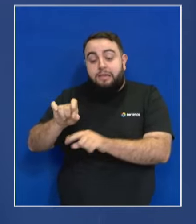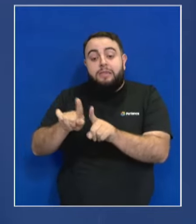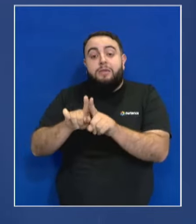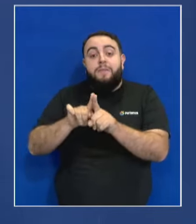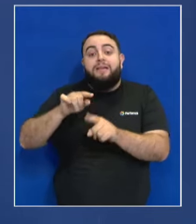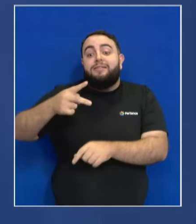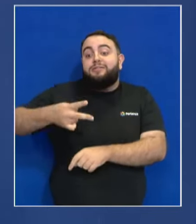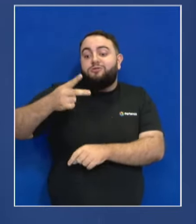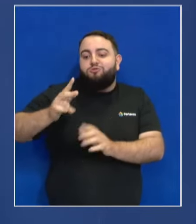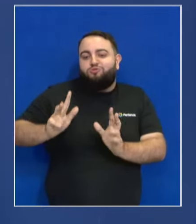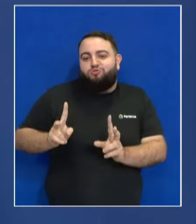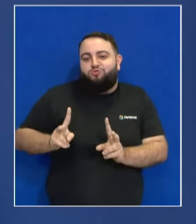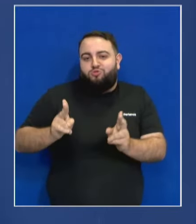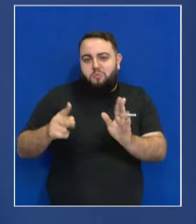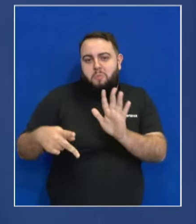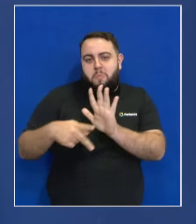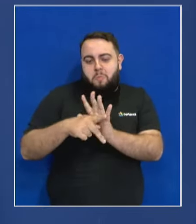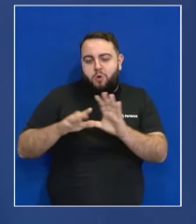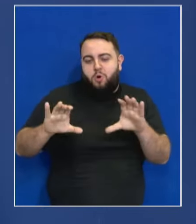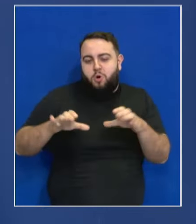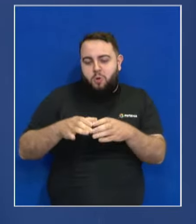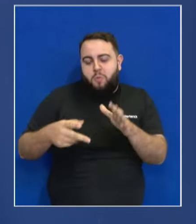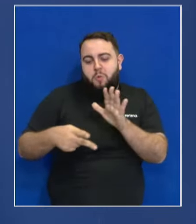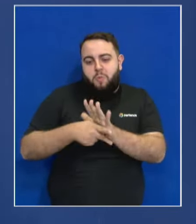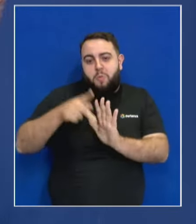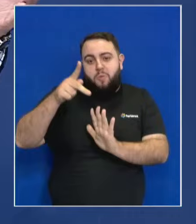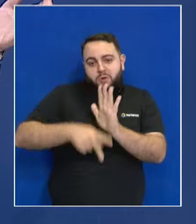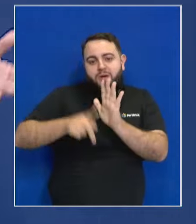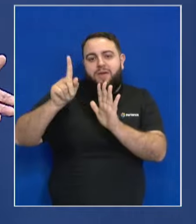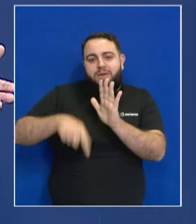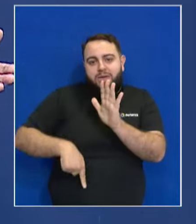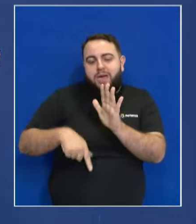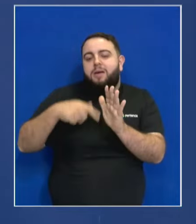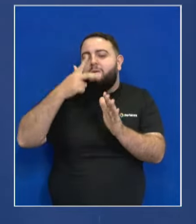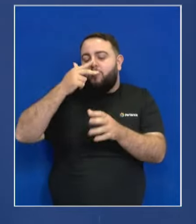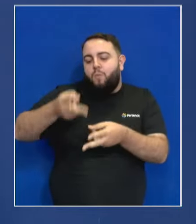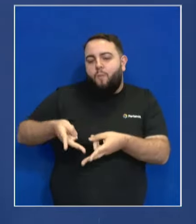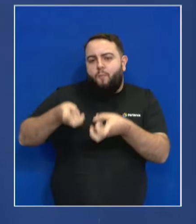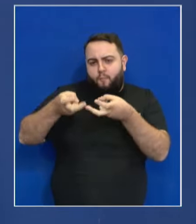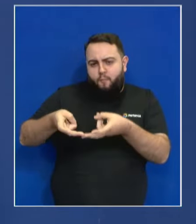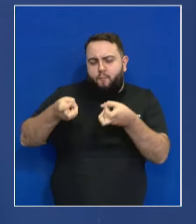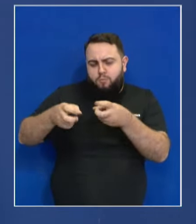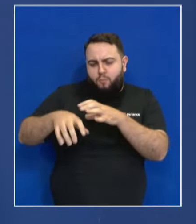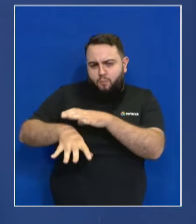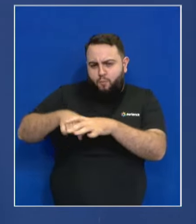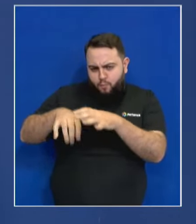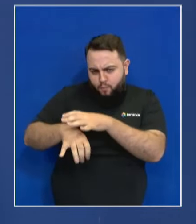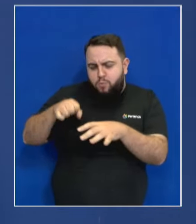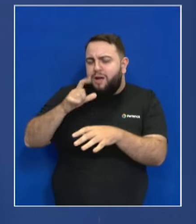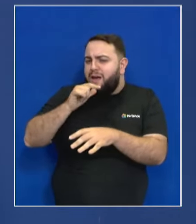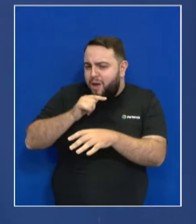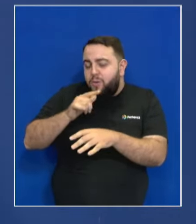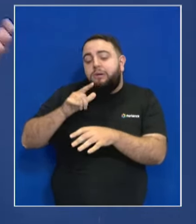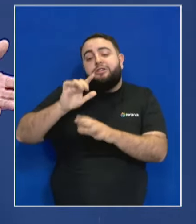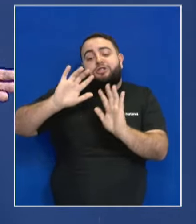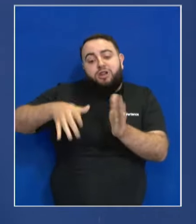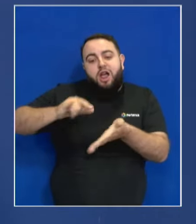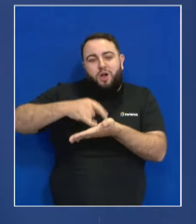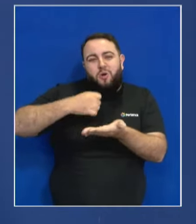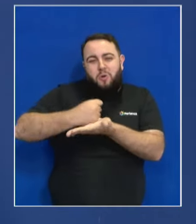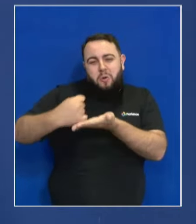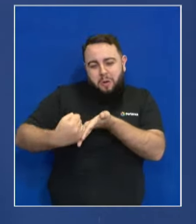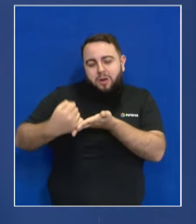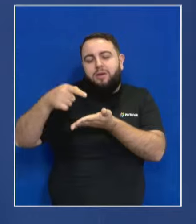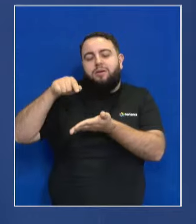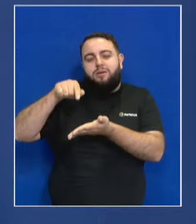que também já está bem adiantado. Vamos fazer um projeto integrado, contratando o projeto com a empresa. Também já definimos,